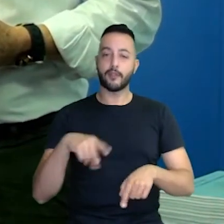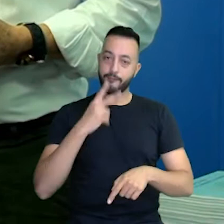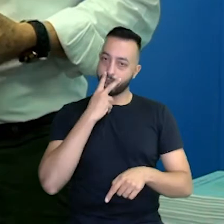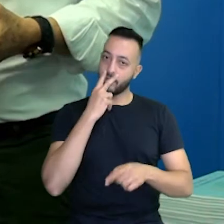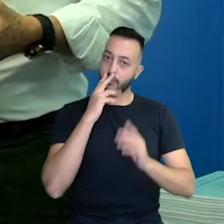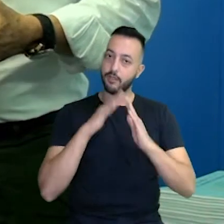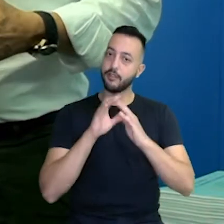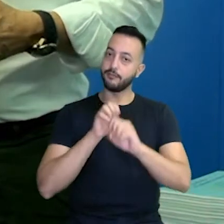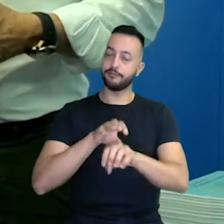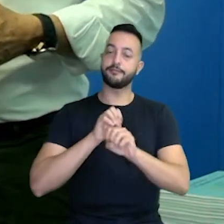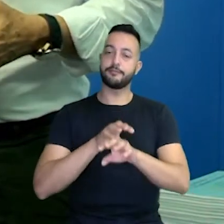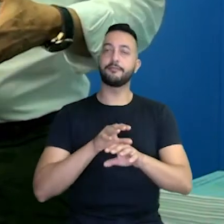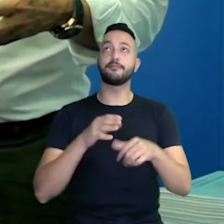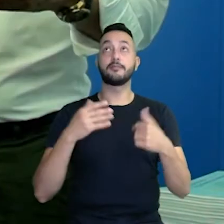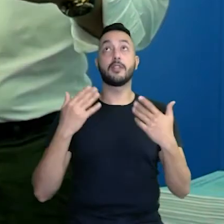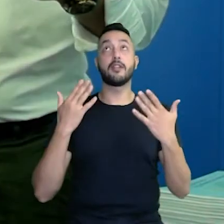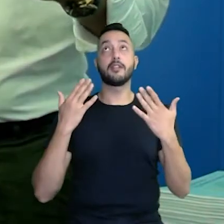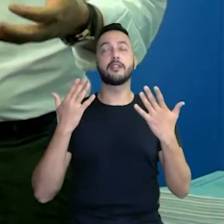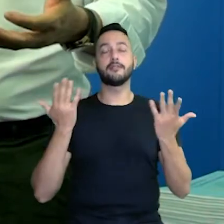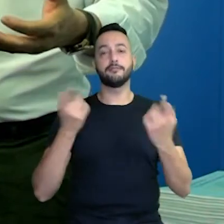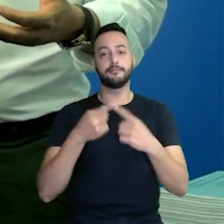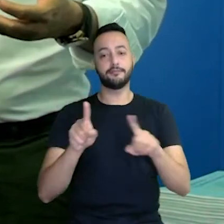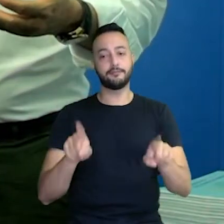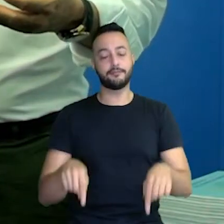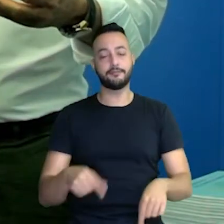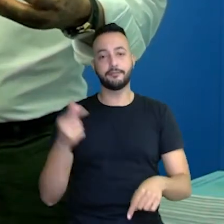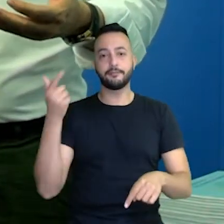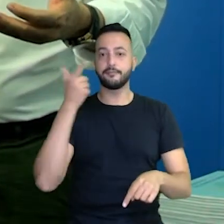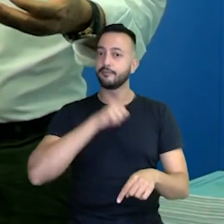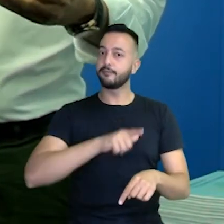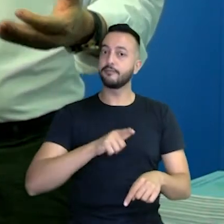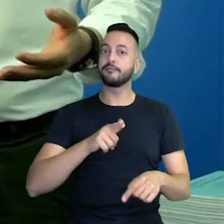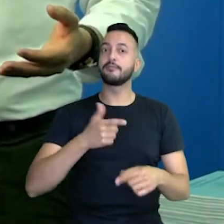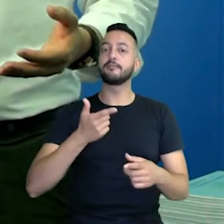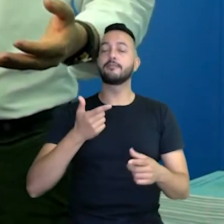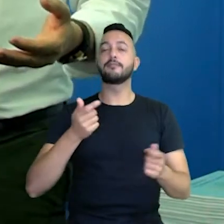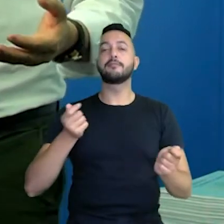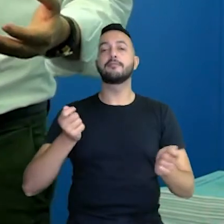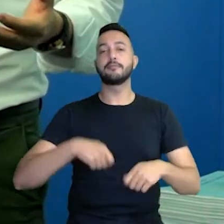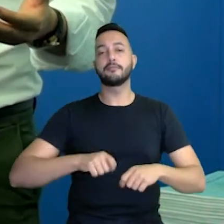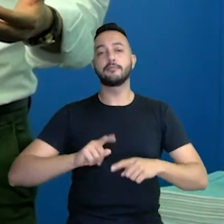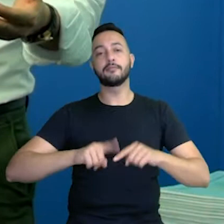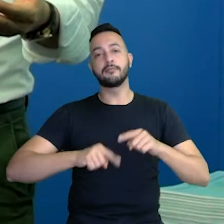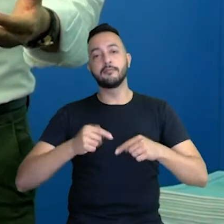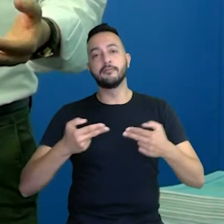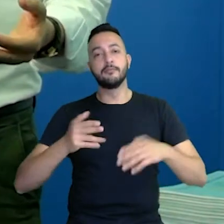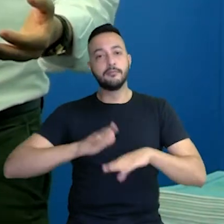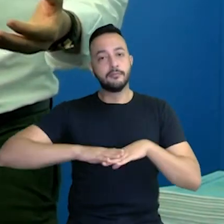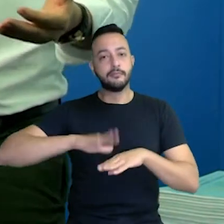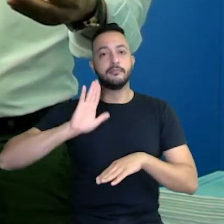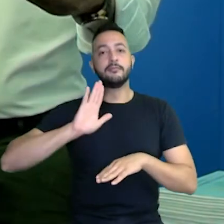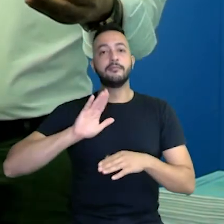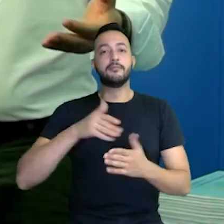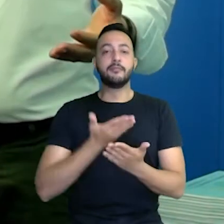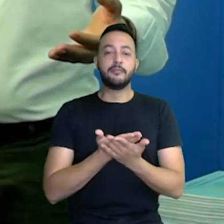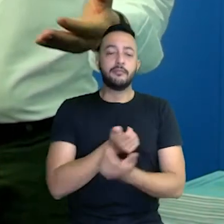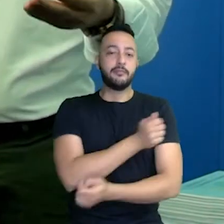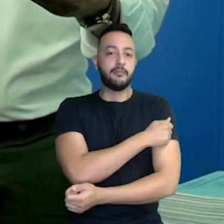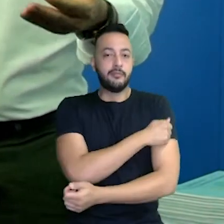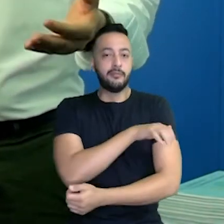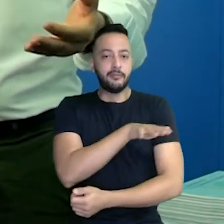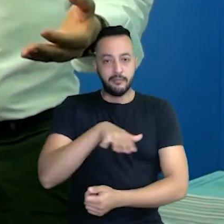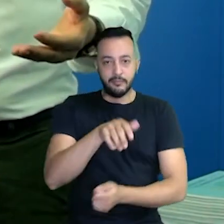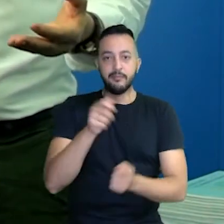Ensina em Casa. Graças a ele, a gente conseguiu oferecer uma ferramenta a mais para os nossos estudantes terem